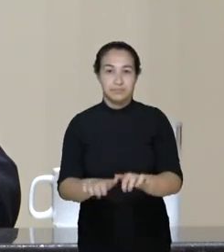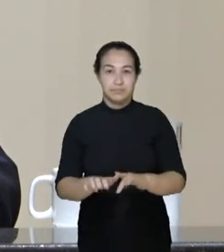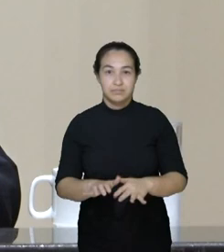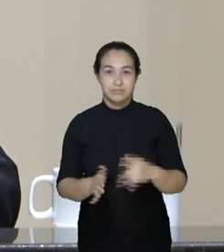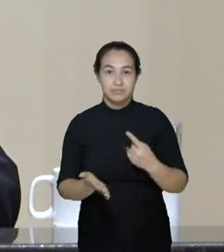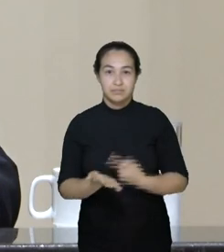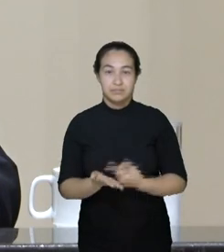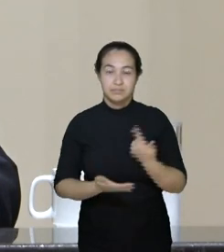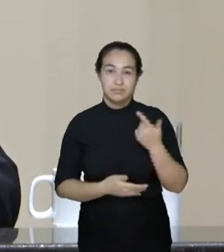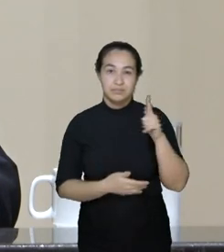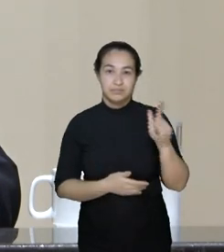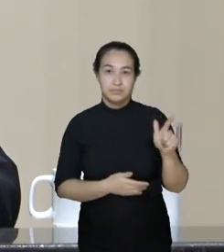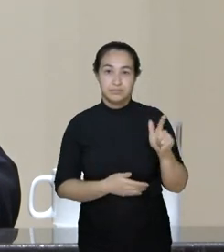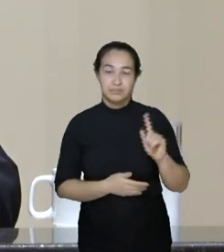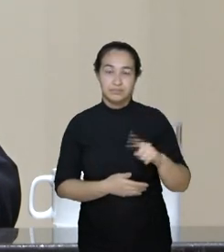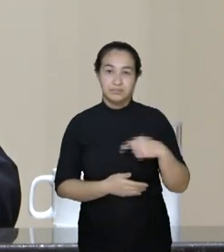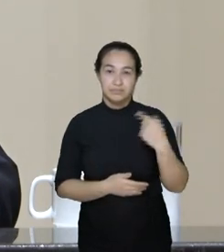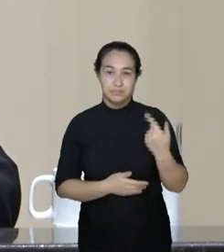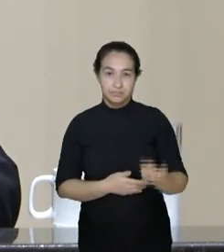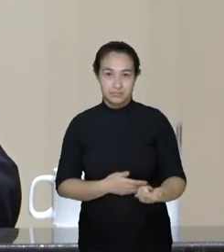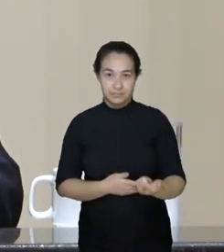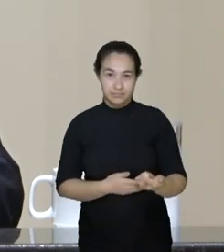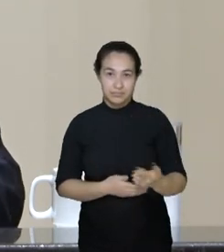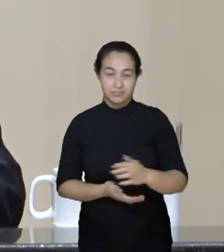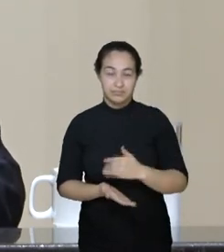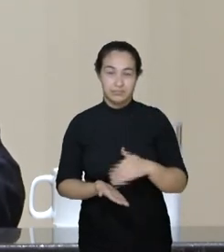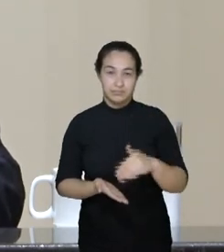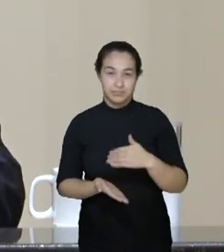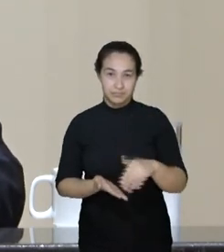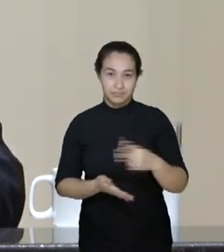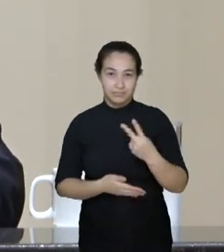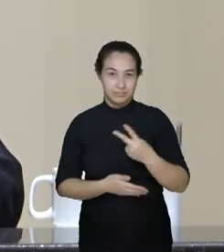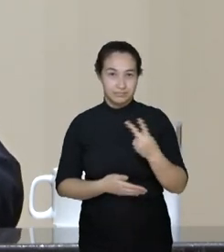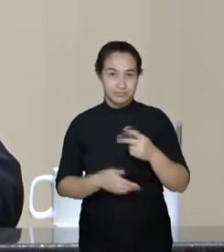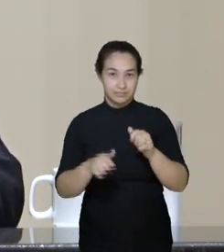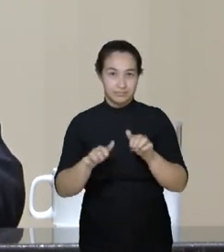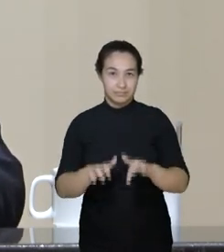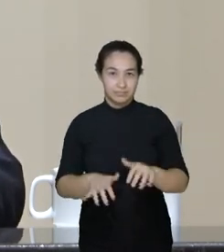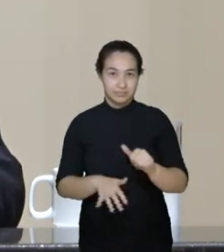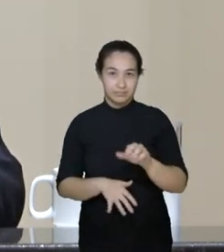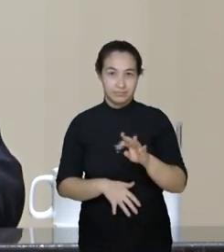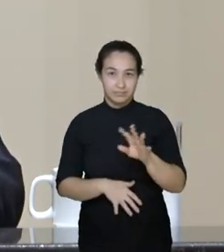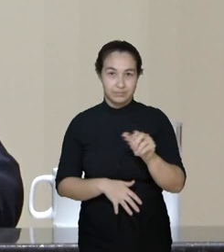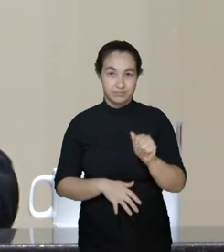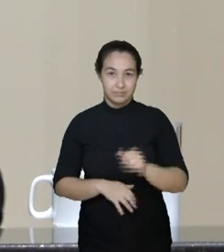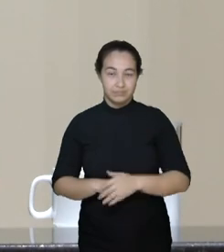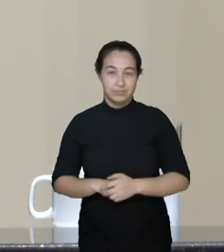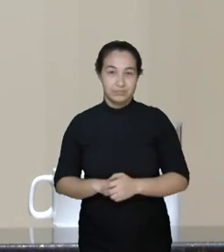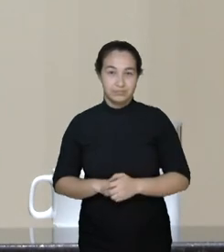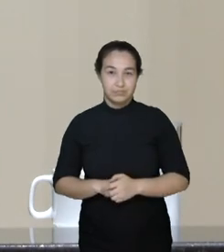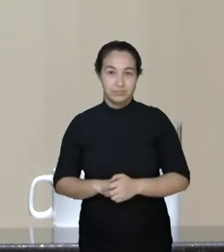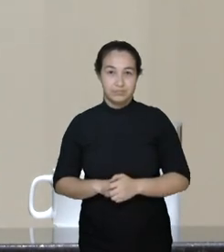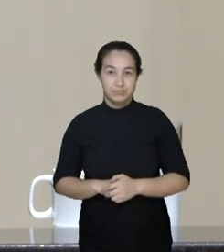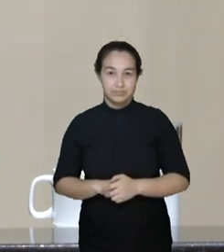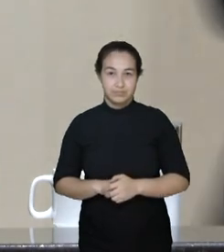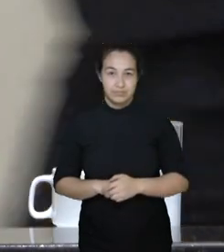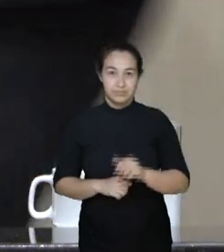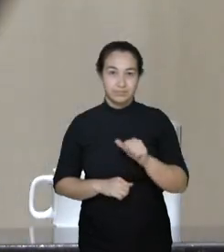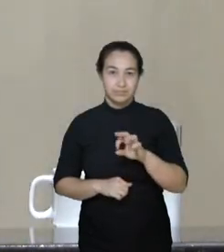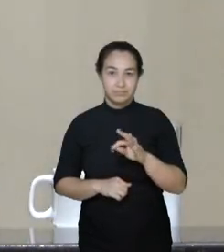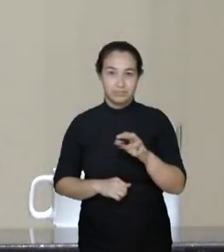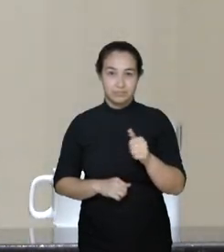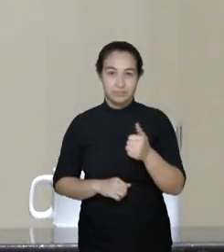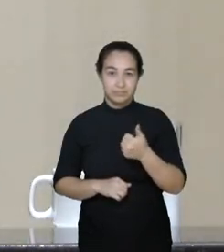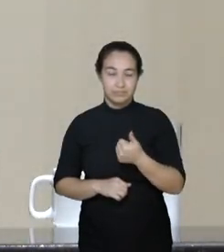o texto ordinário depois de 16 horas e 6 minutos para constar o segundo secretário que lavrou a presente ata. Faço a leitura, senhor presidente, da ata da